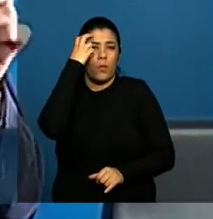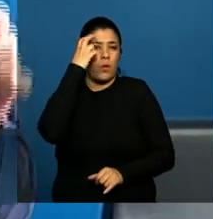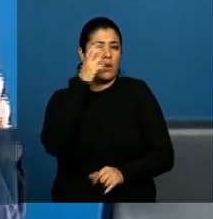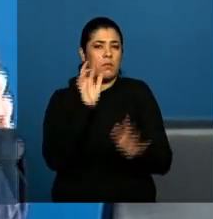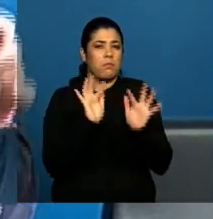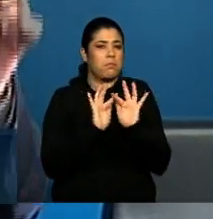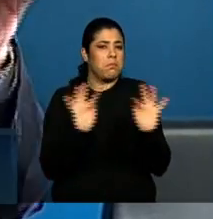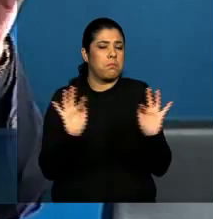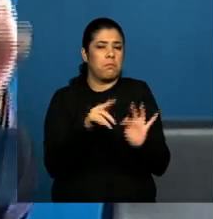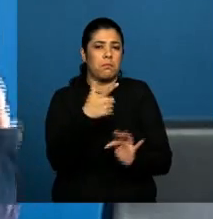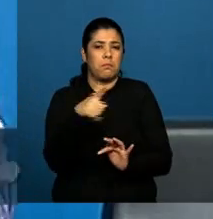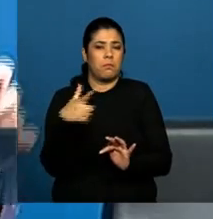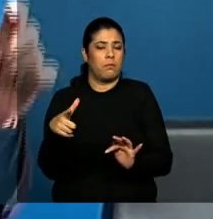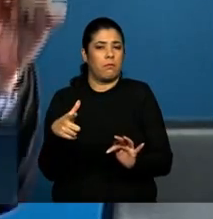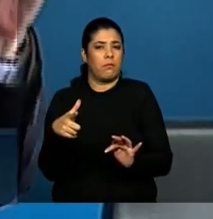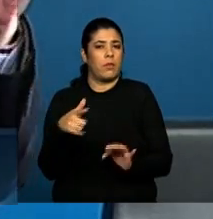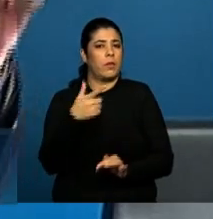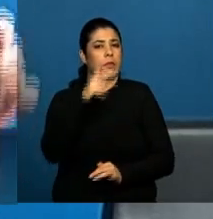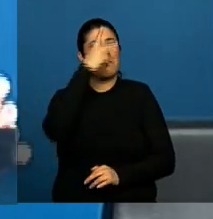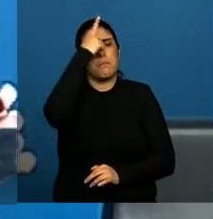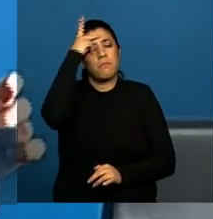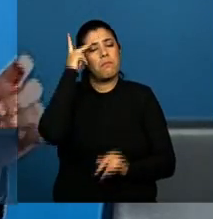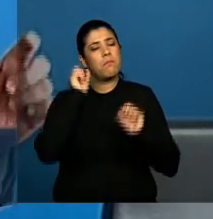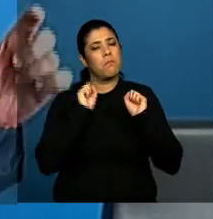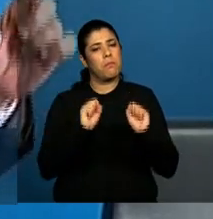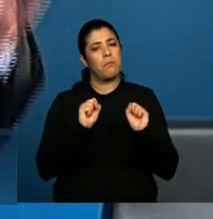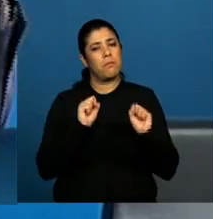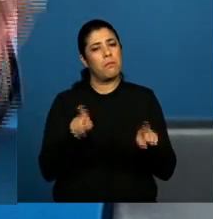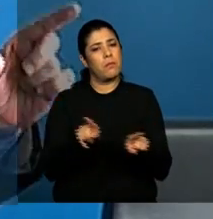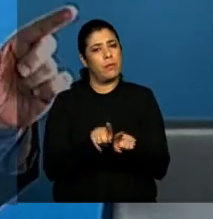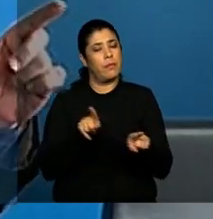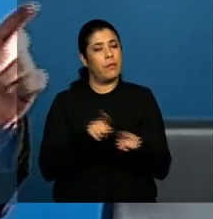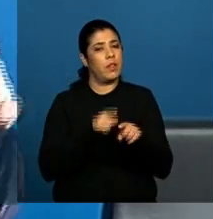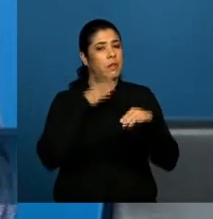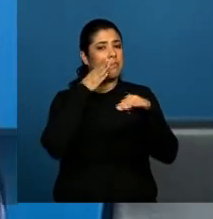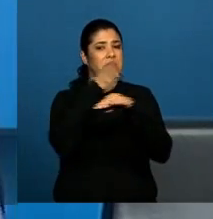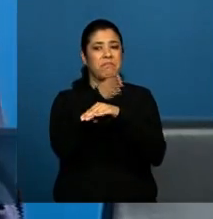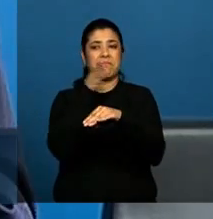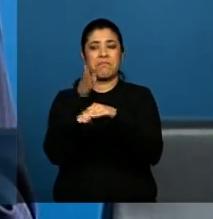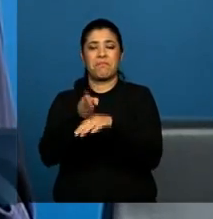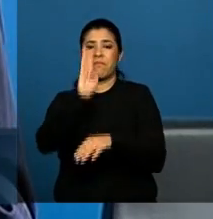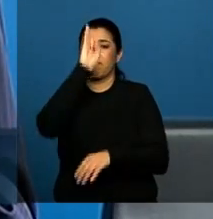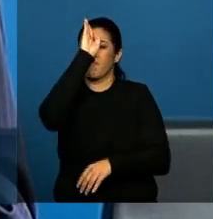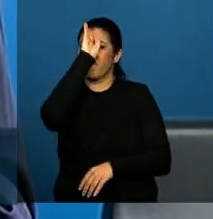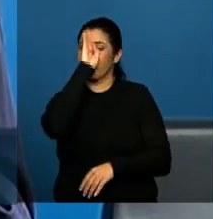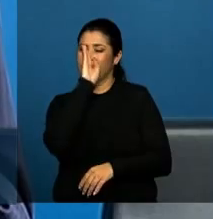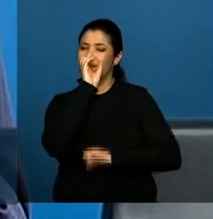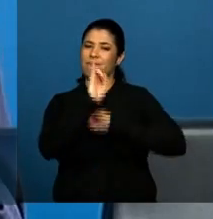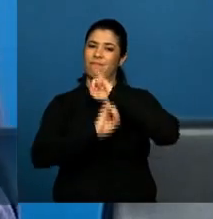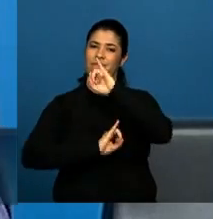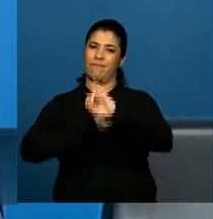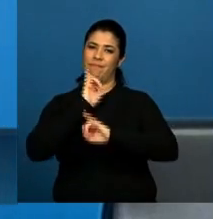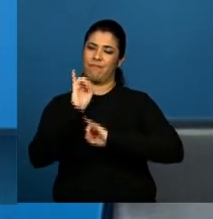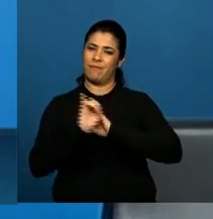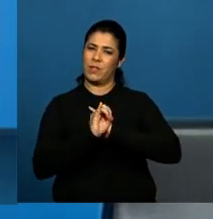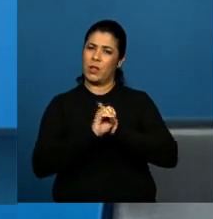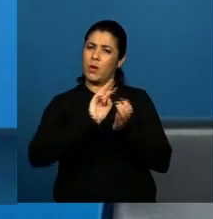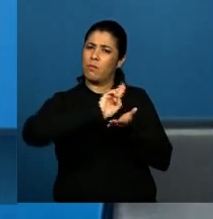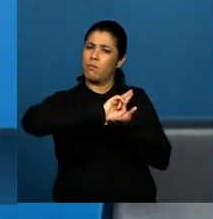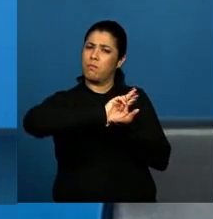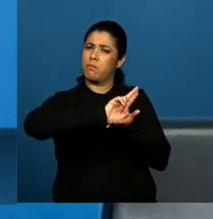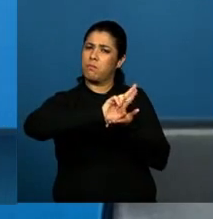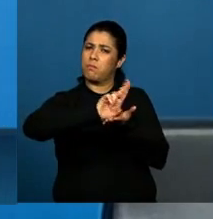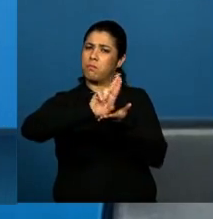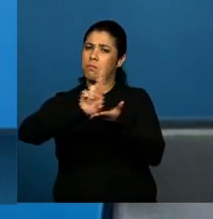cidadão pode ter acesso gratuitamente a centenas de milhares